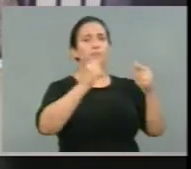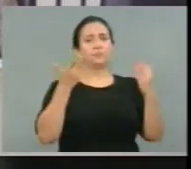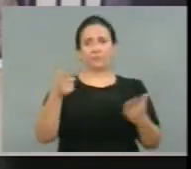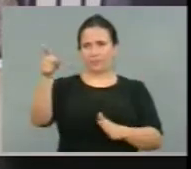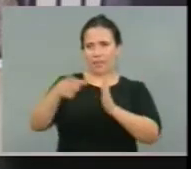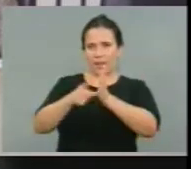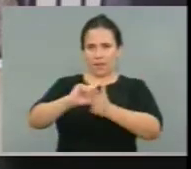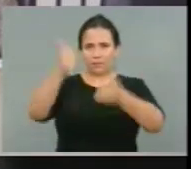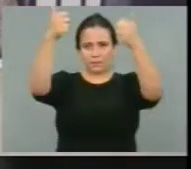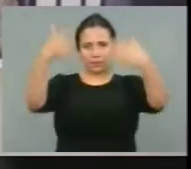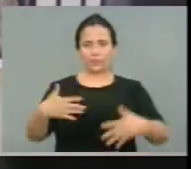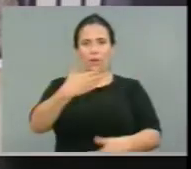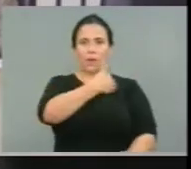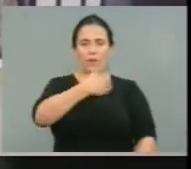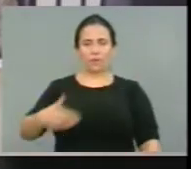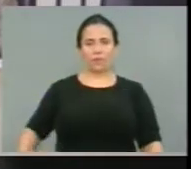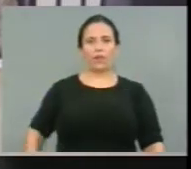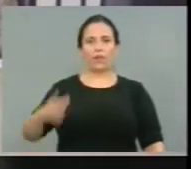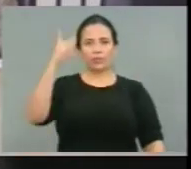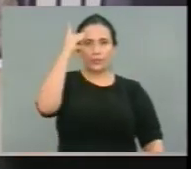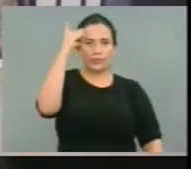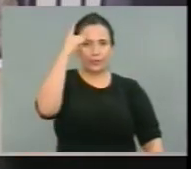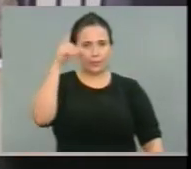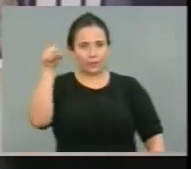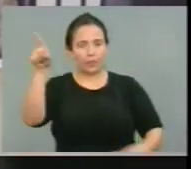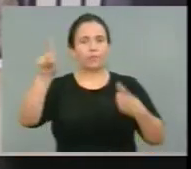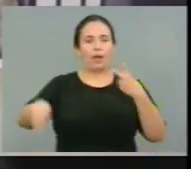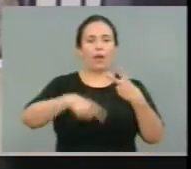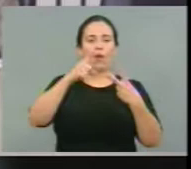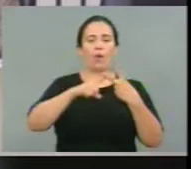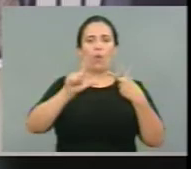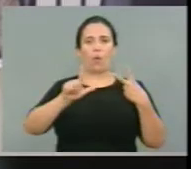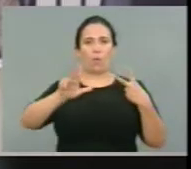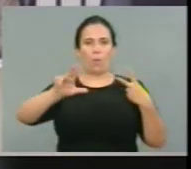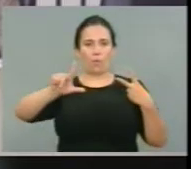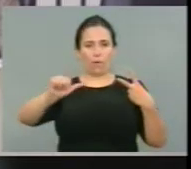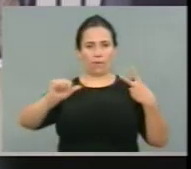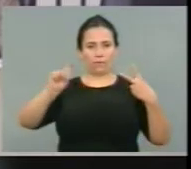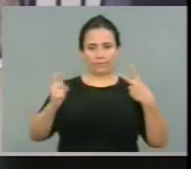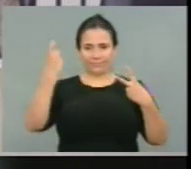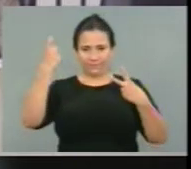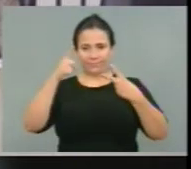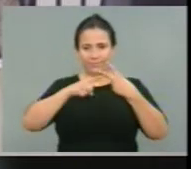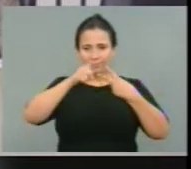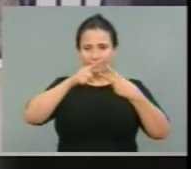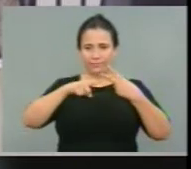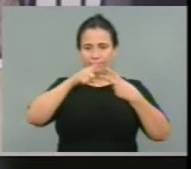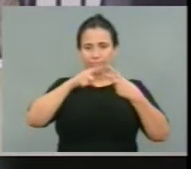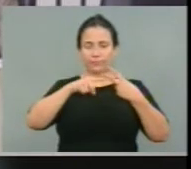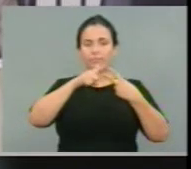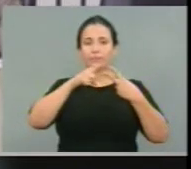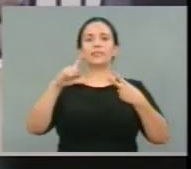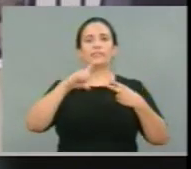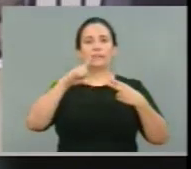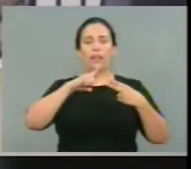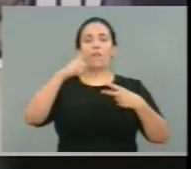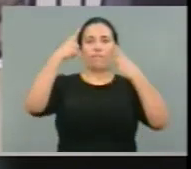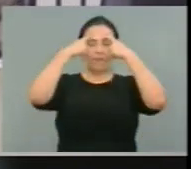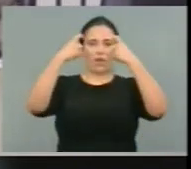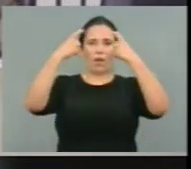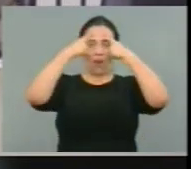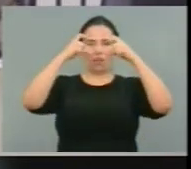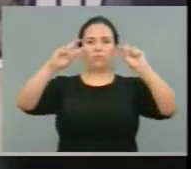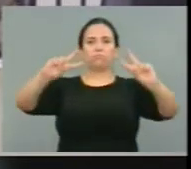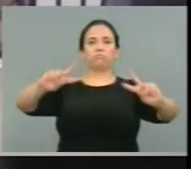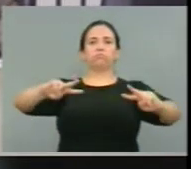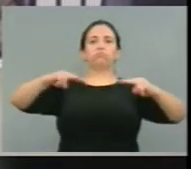o governo Pula e o governo Dilma, um dos pontos críticos... Uma parte, quanto foi possível, deputado? Foi o aumento da violência. Foi o aumento